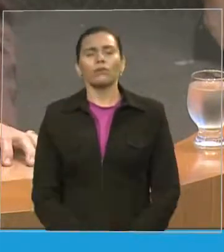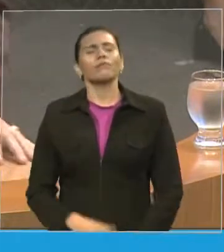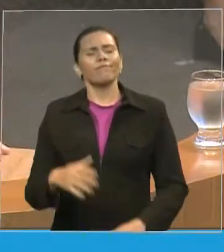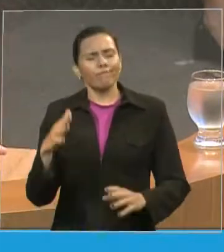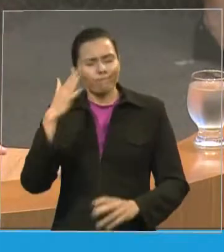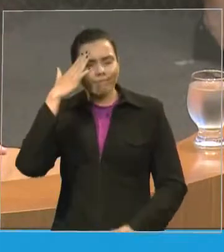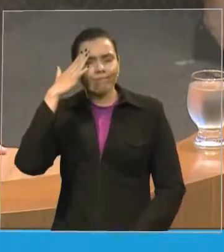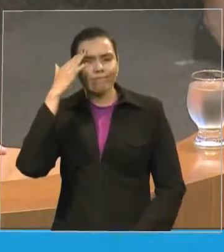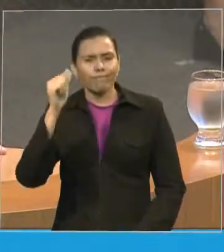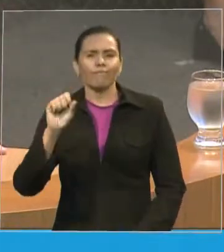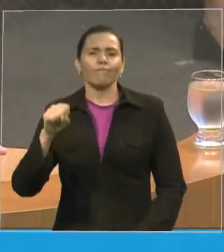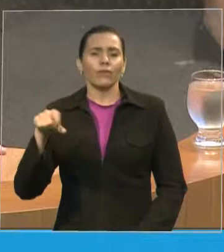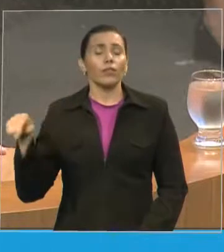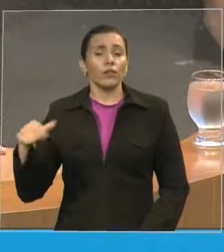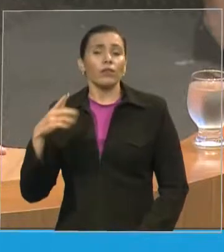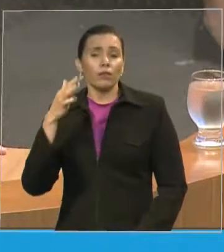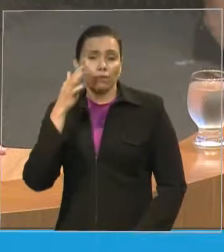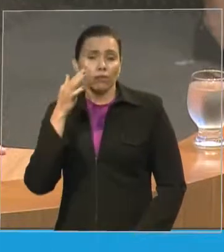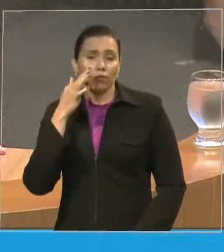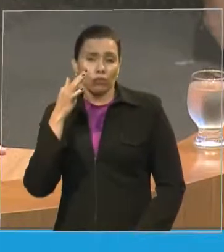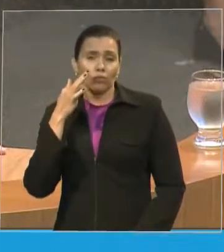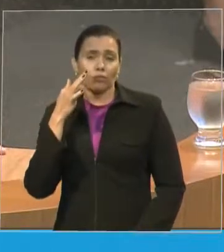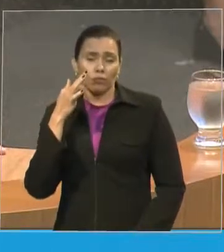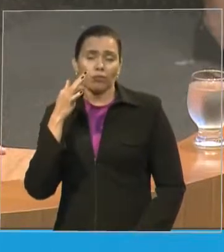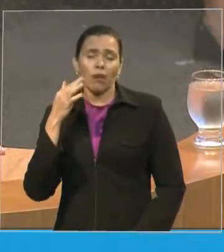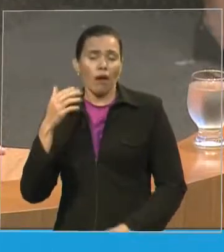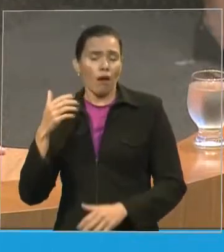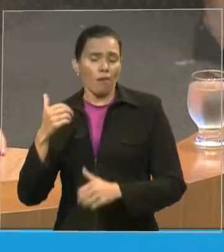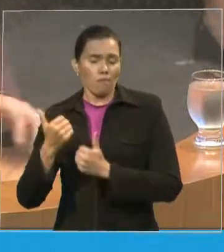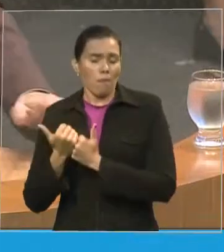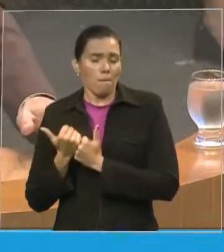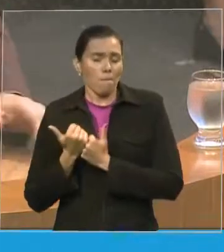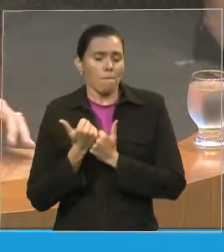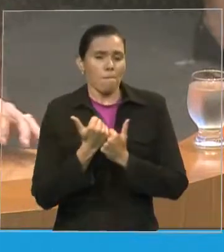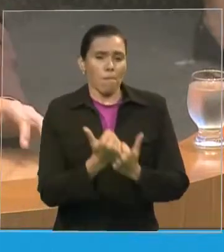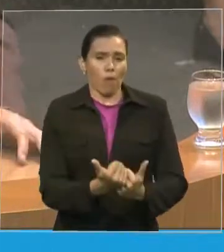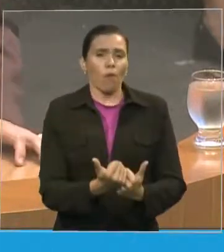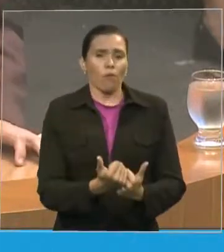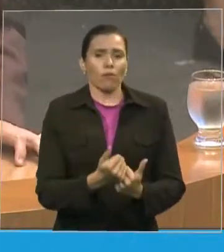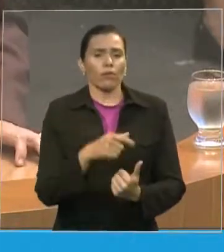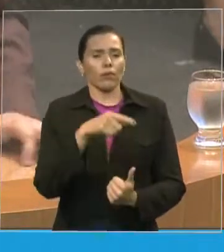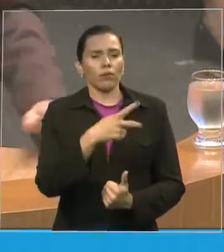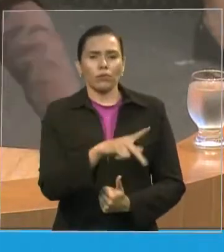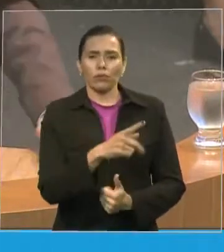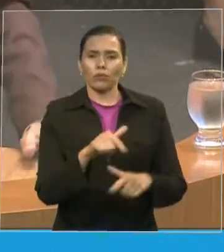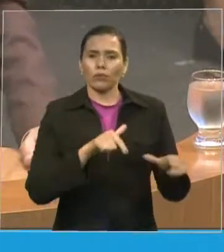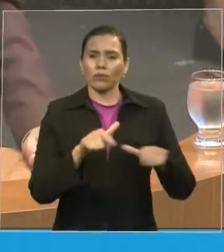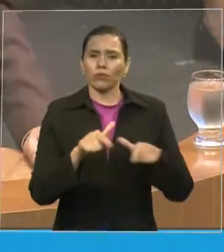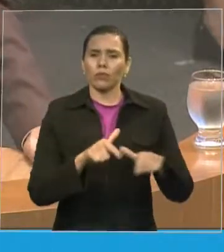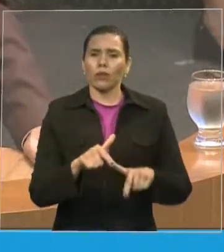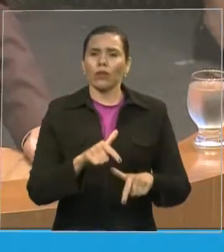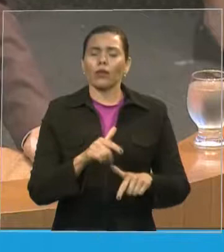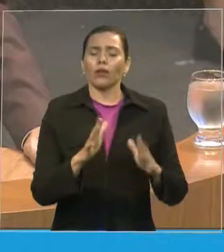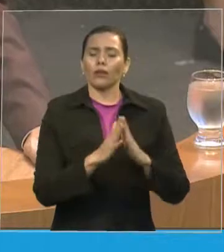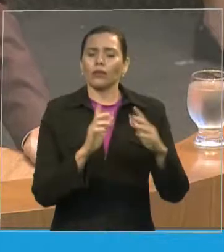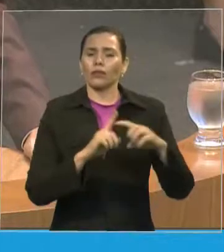apoiador dos trabalhos das igrejas evangélicas no estado do Maranhão